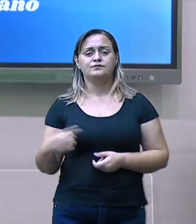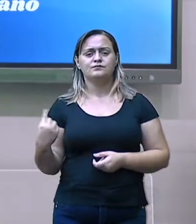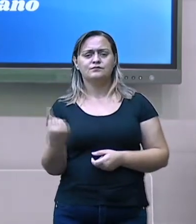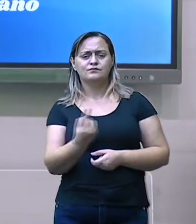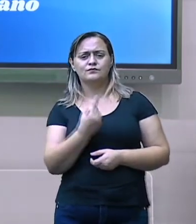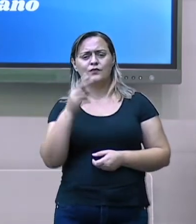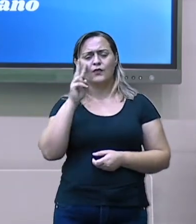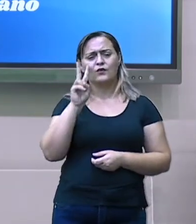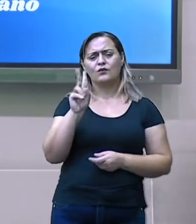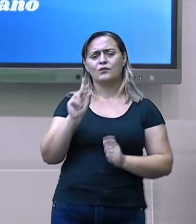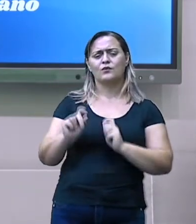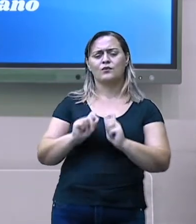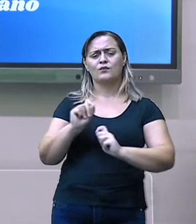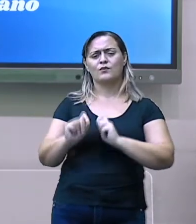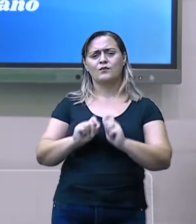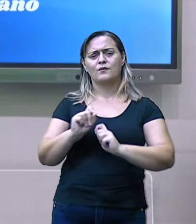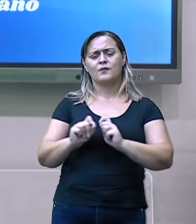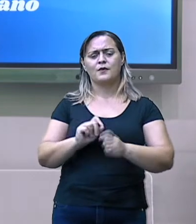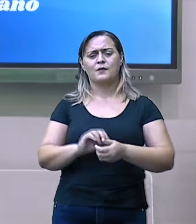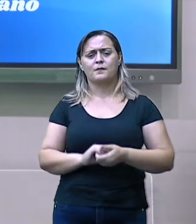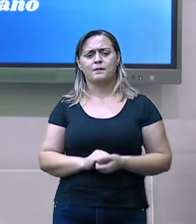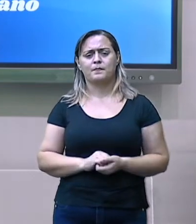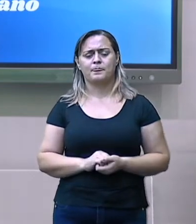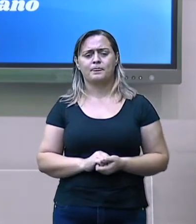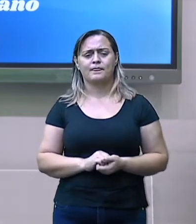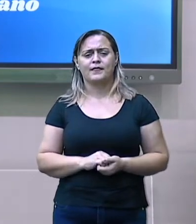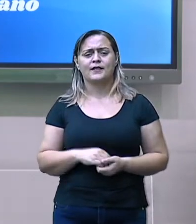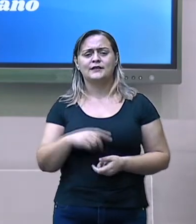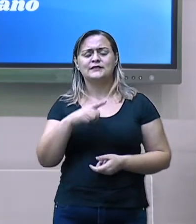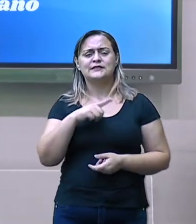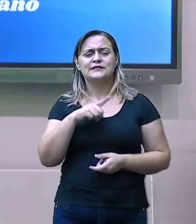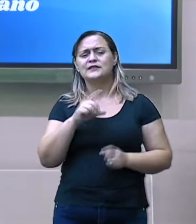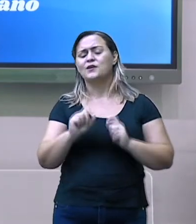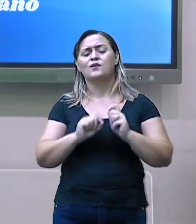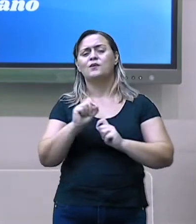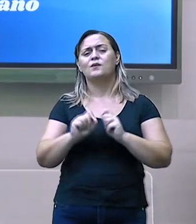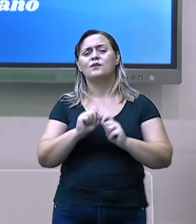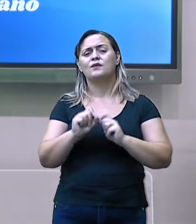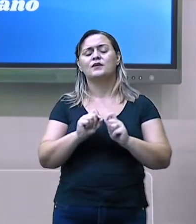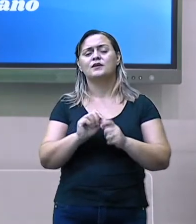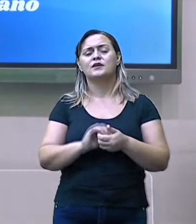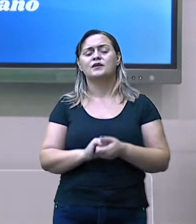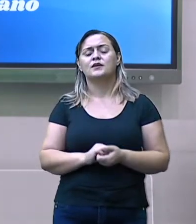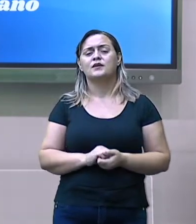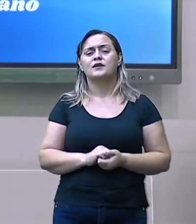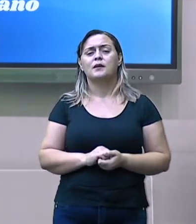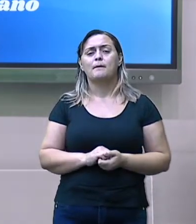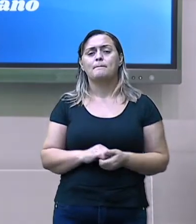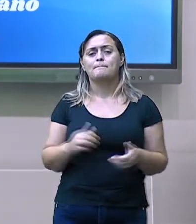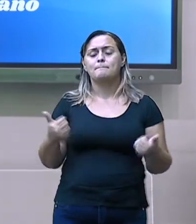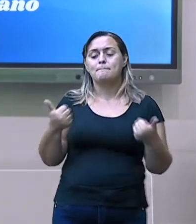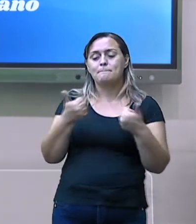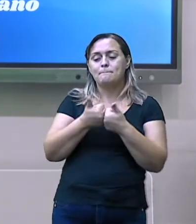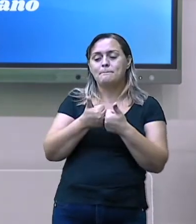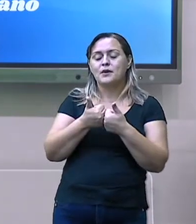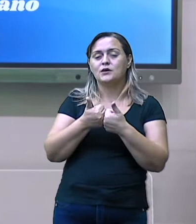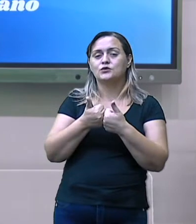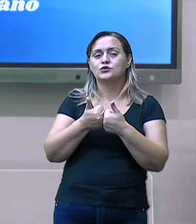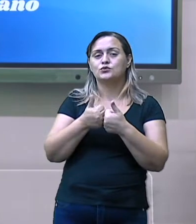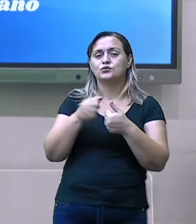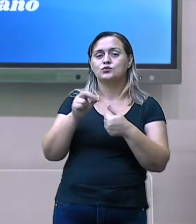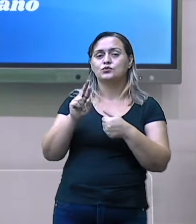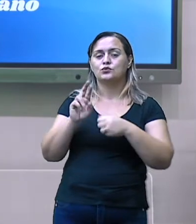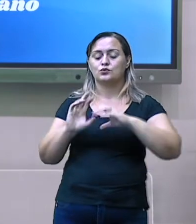do continente americano, parte da Ásia, da Europa, que vai até